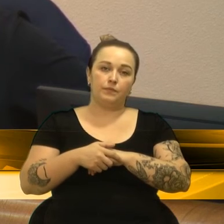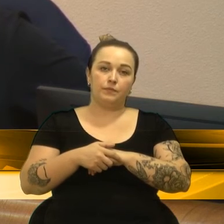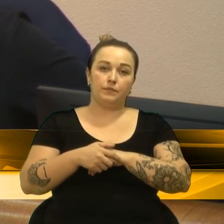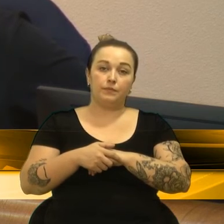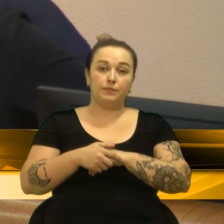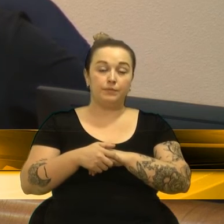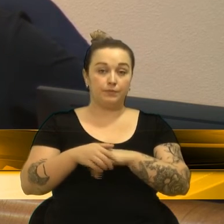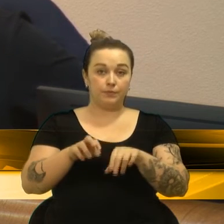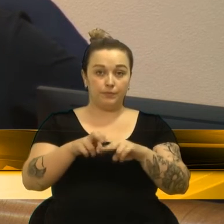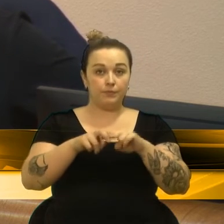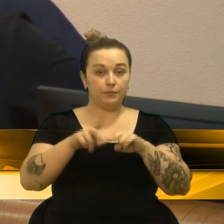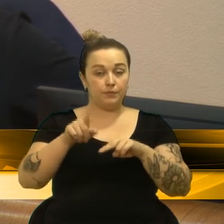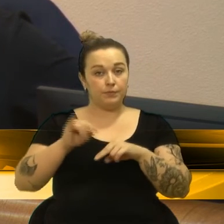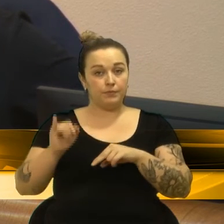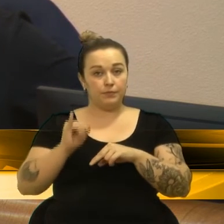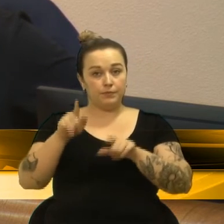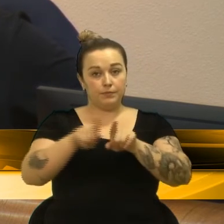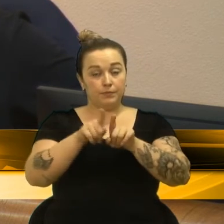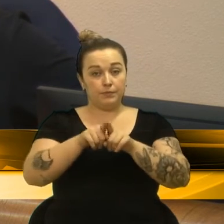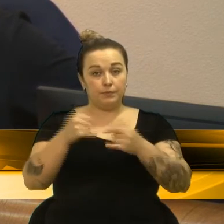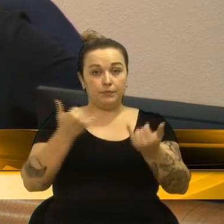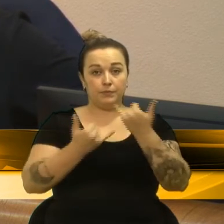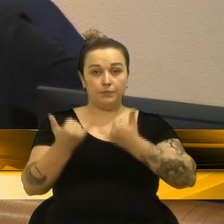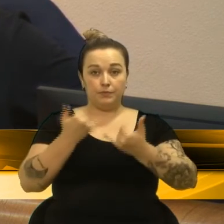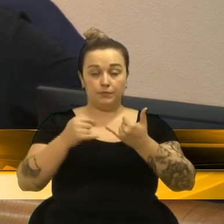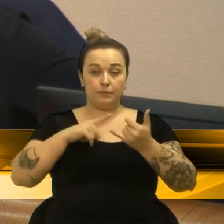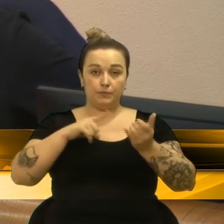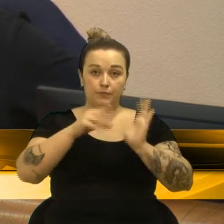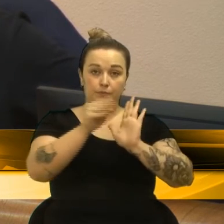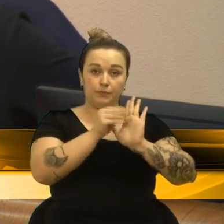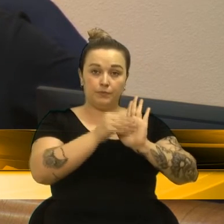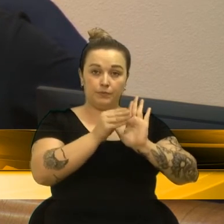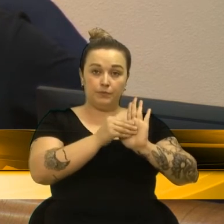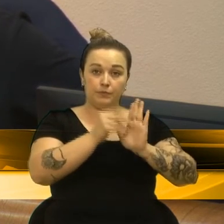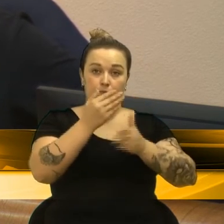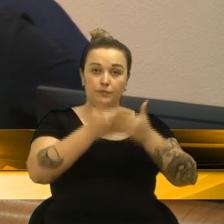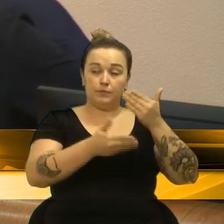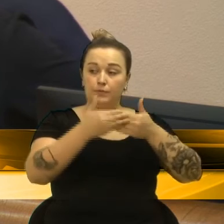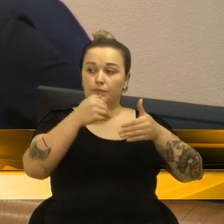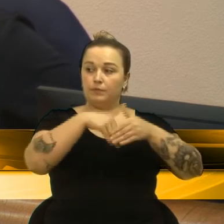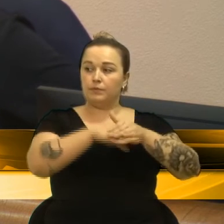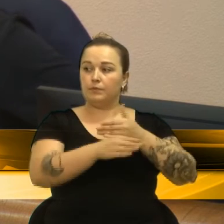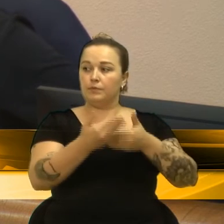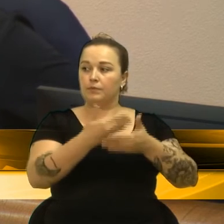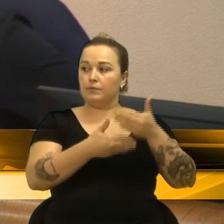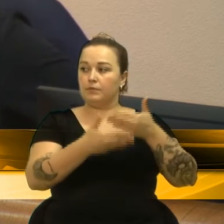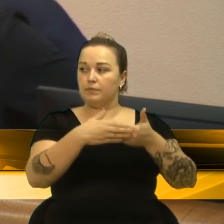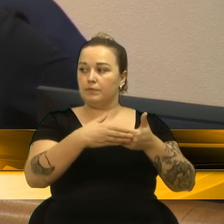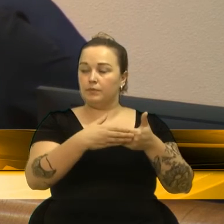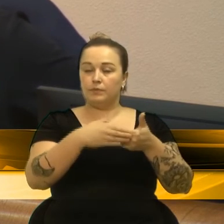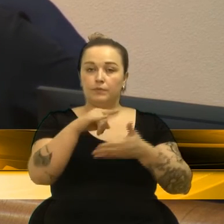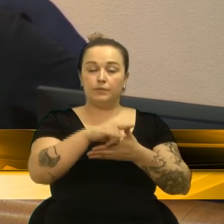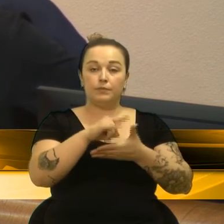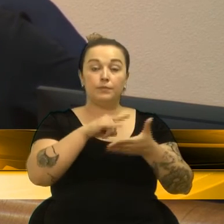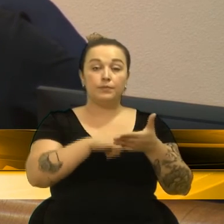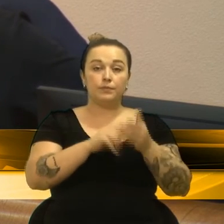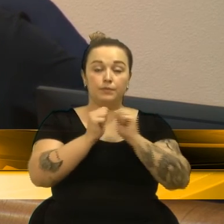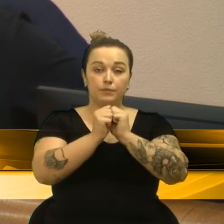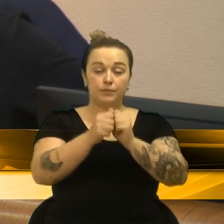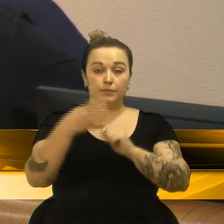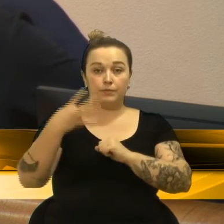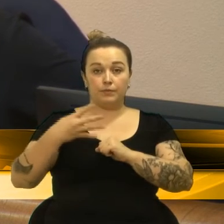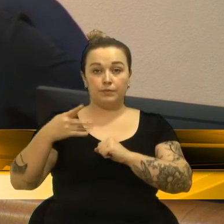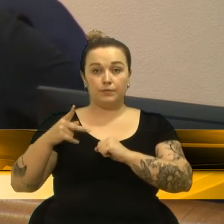Considerando as informações colhidas nos autos IC 00748.0057, barra 2018, em tramitação na 4ª